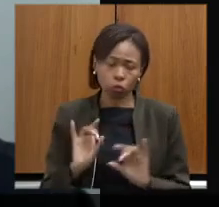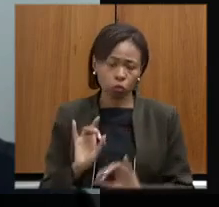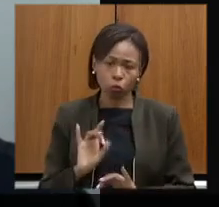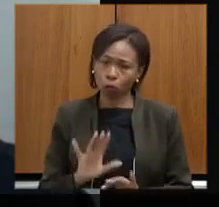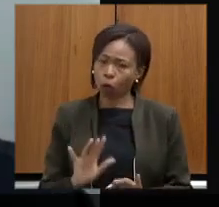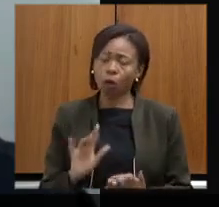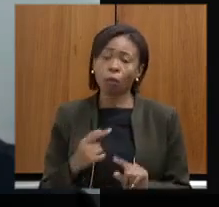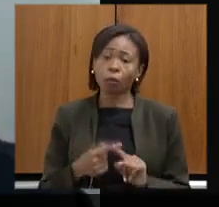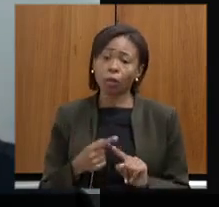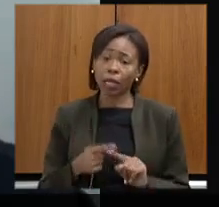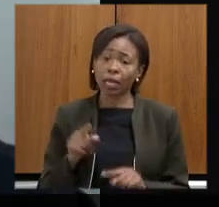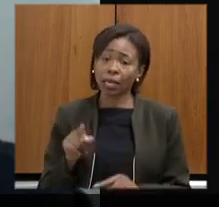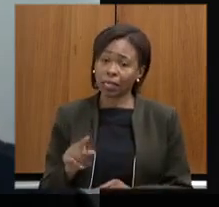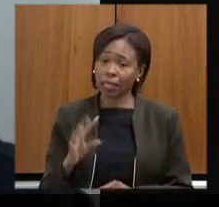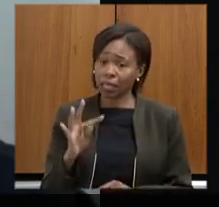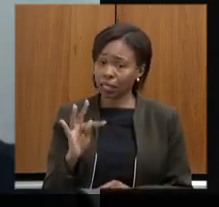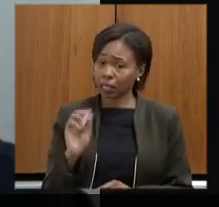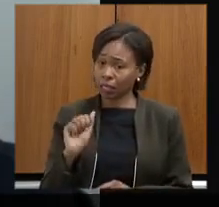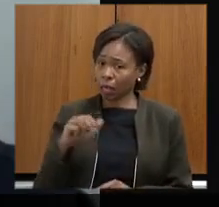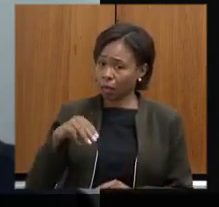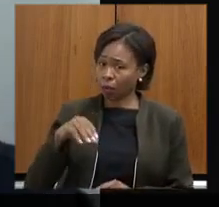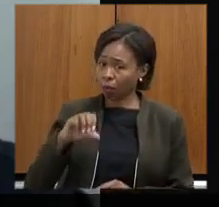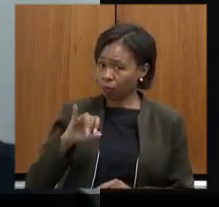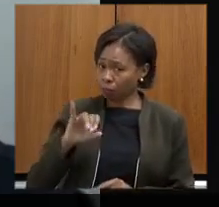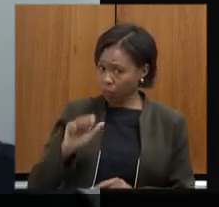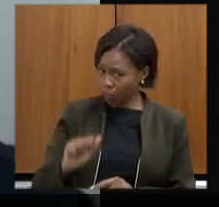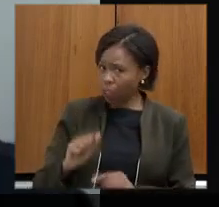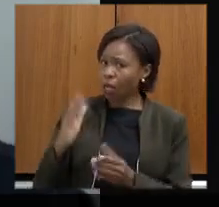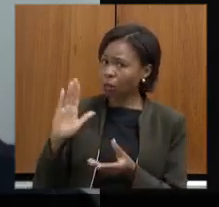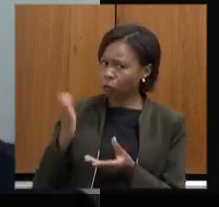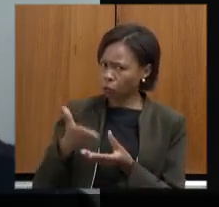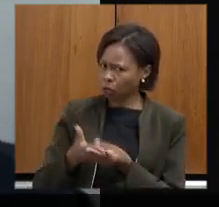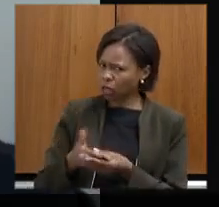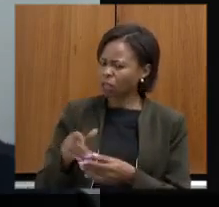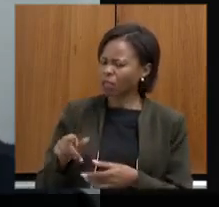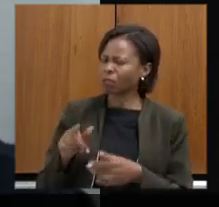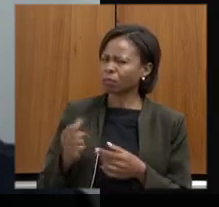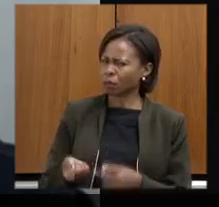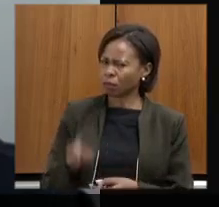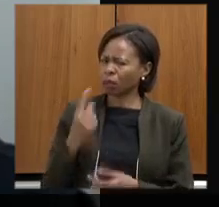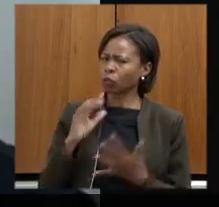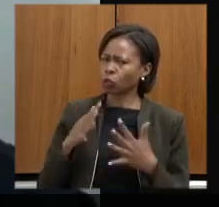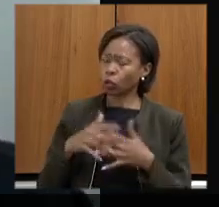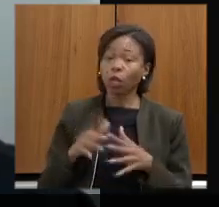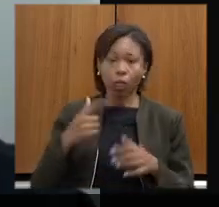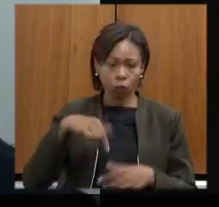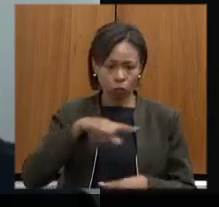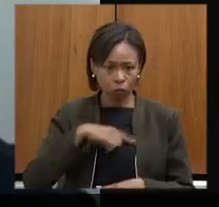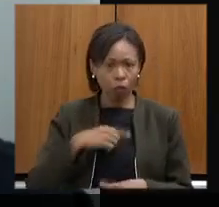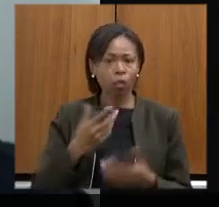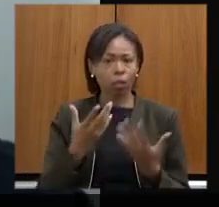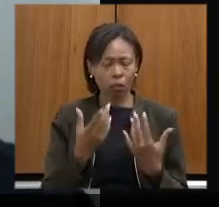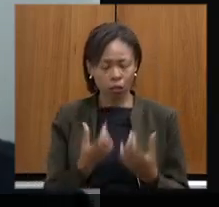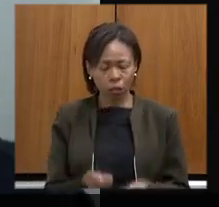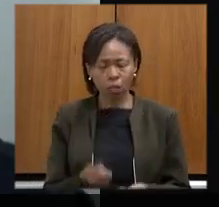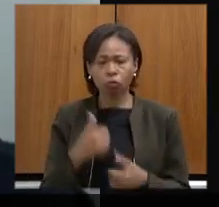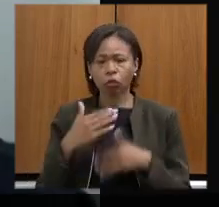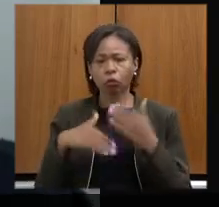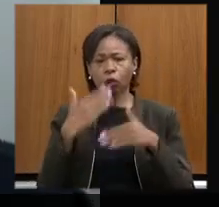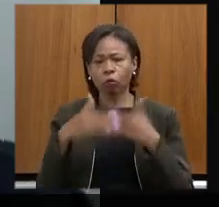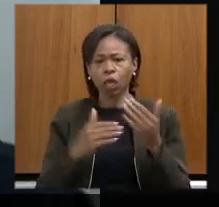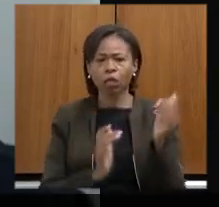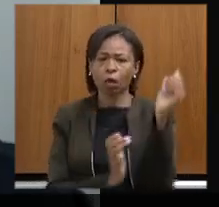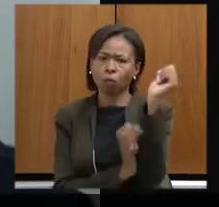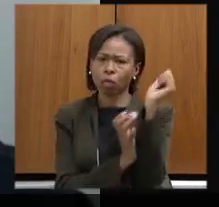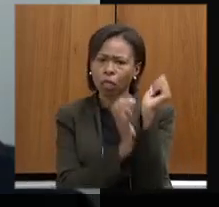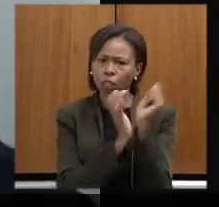que esse processo da CIDAMISA está tudo muito esquisito a gente é a favor sim do desenvolvimento a gente é a favor sim de que se baixem as burocracias